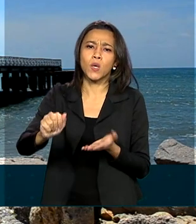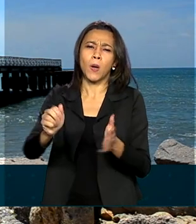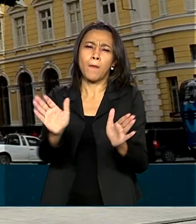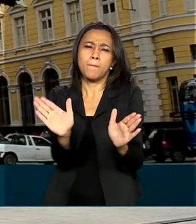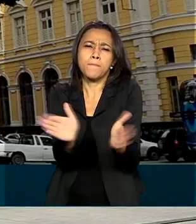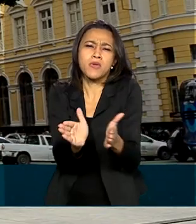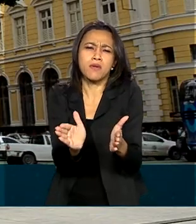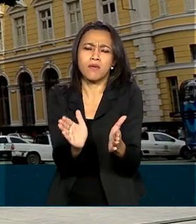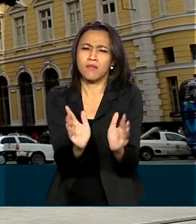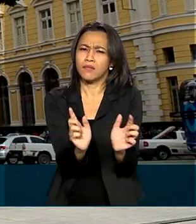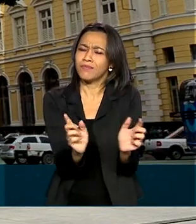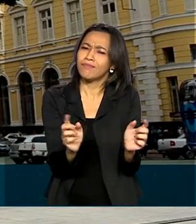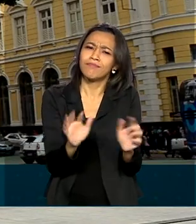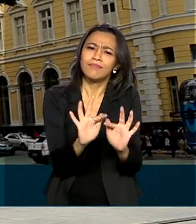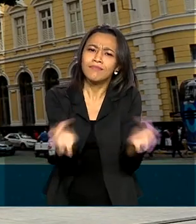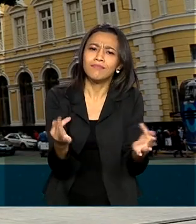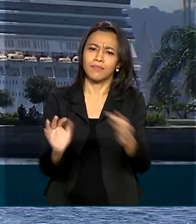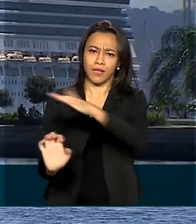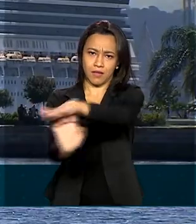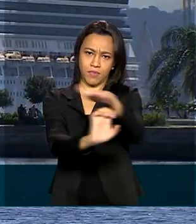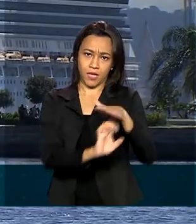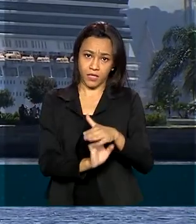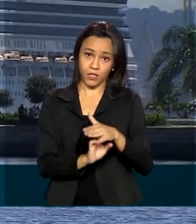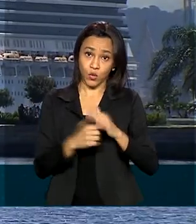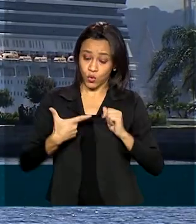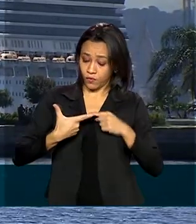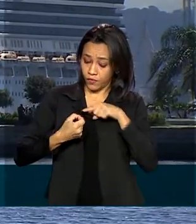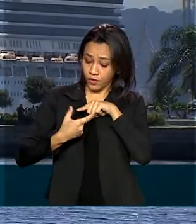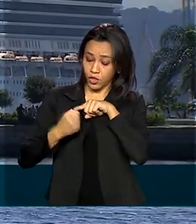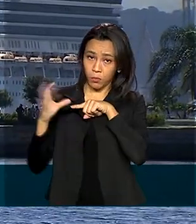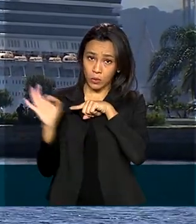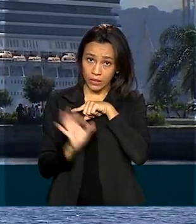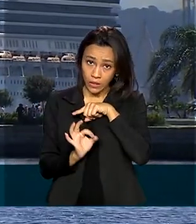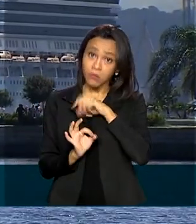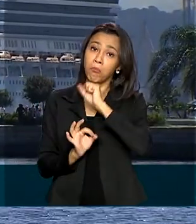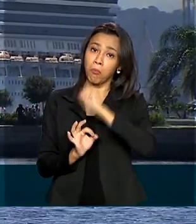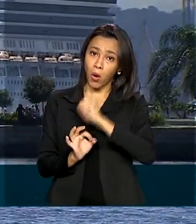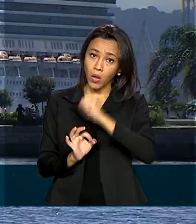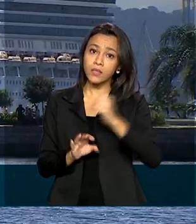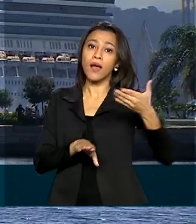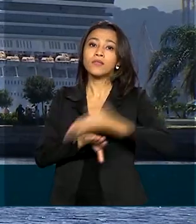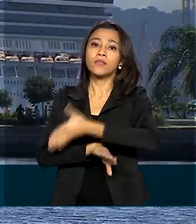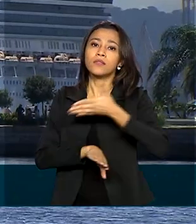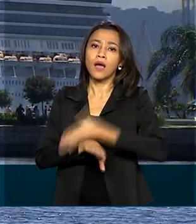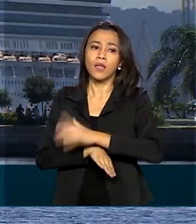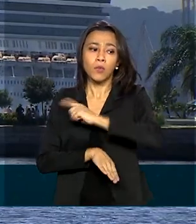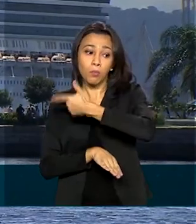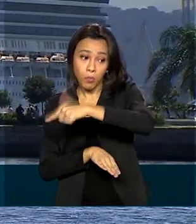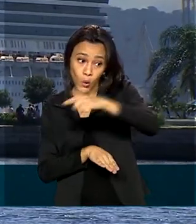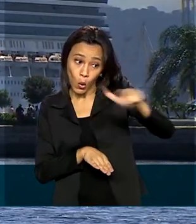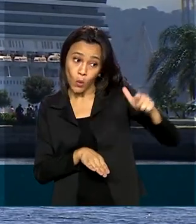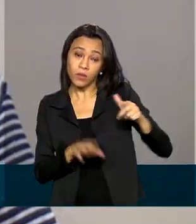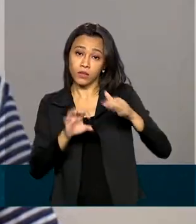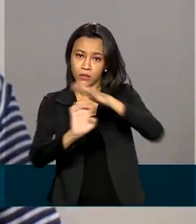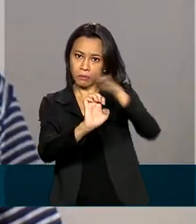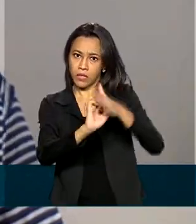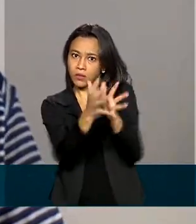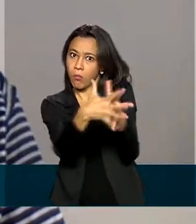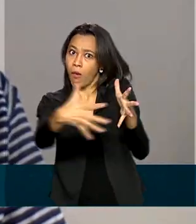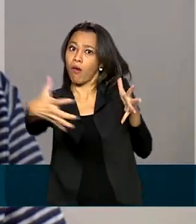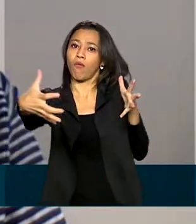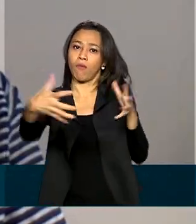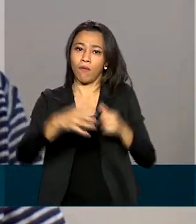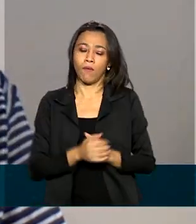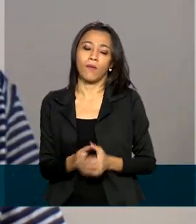médio portes. Os 20% restantes poderão ser acessados por empresas de grande porte. E